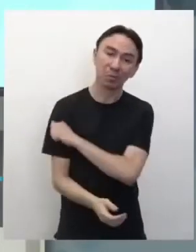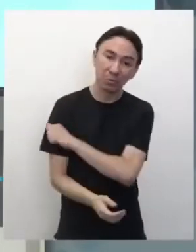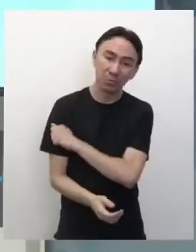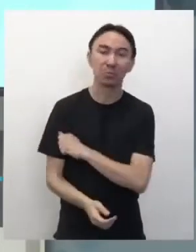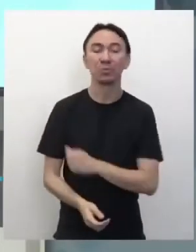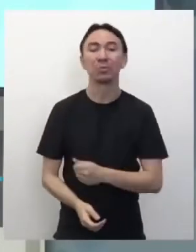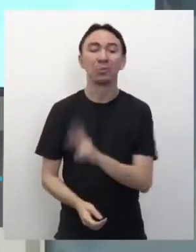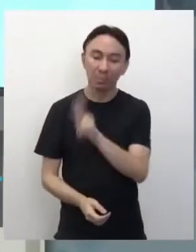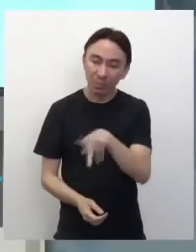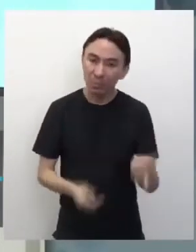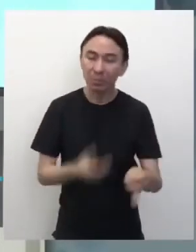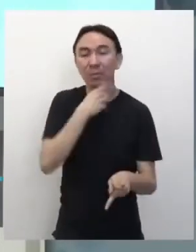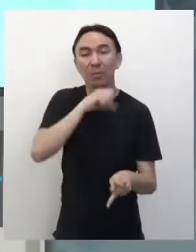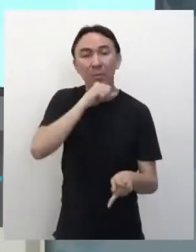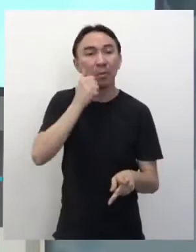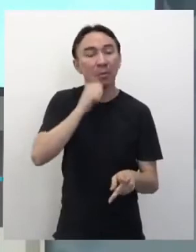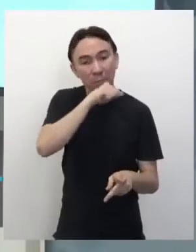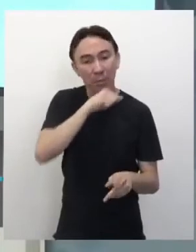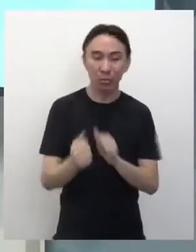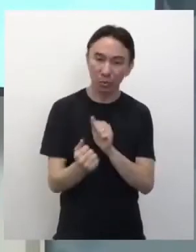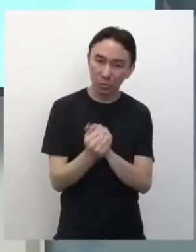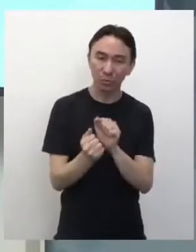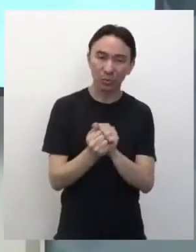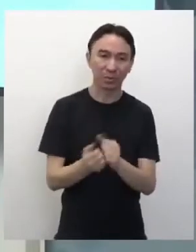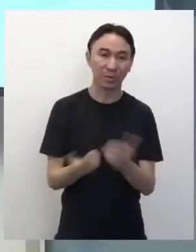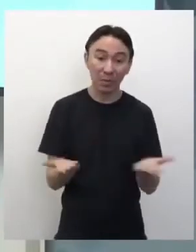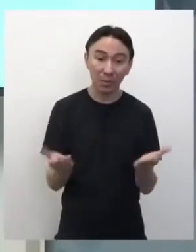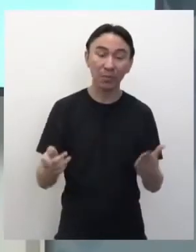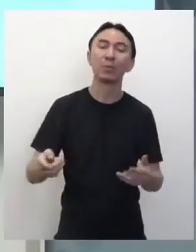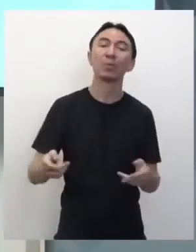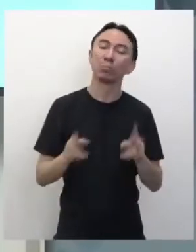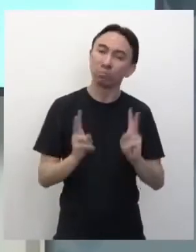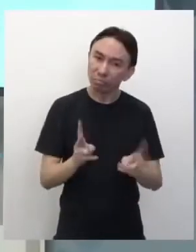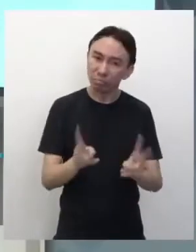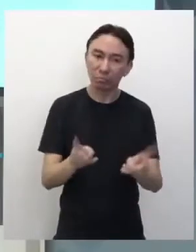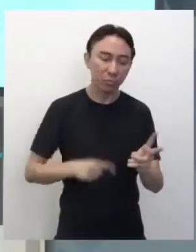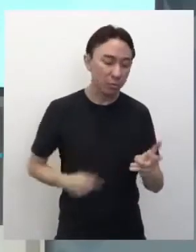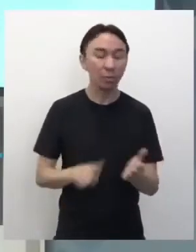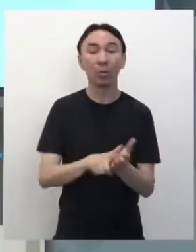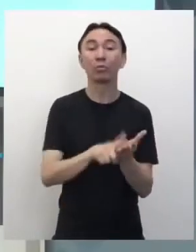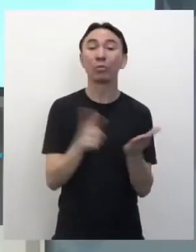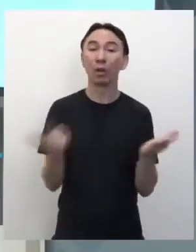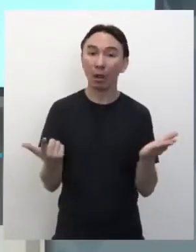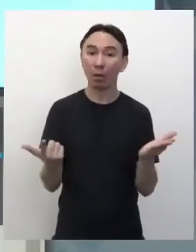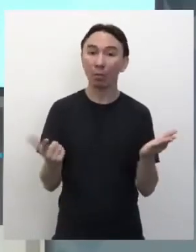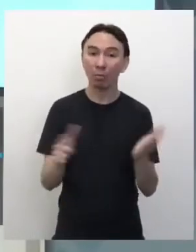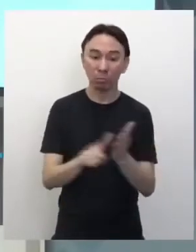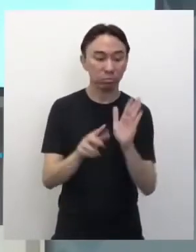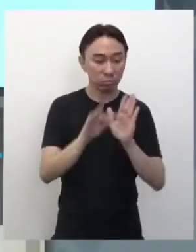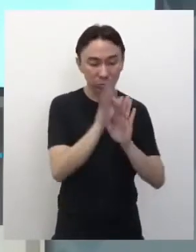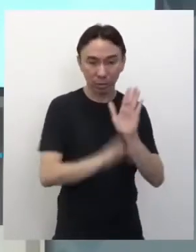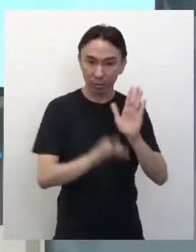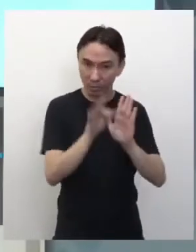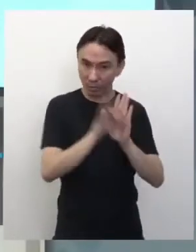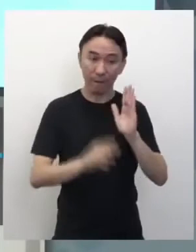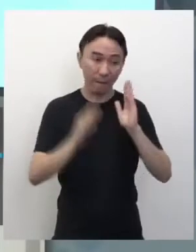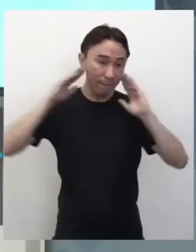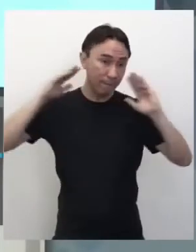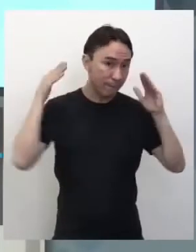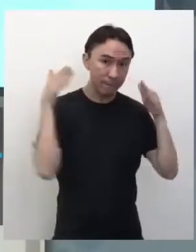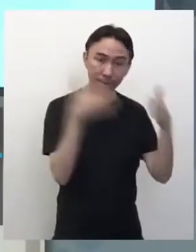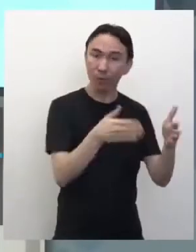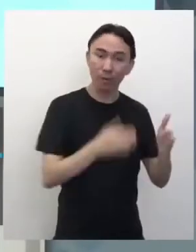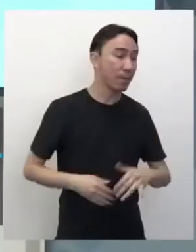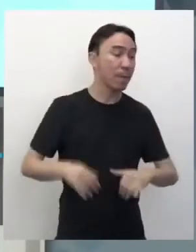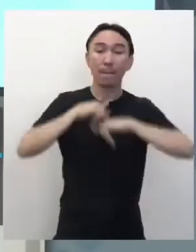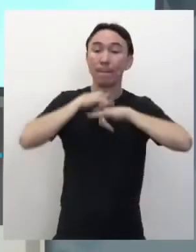bem? Nós vamos continuar hoje falando sobre os textos jornalísticos com foco nas manchetes. Ontem eu falei um pouquinho para vocês